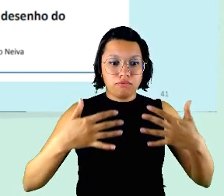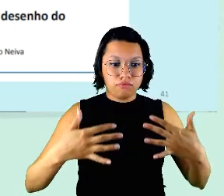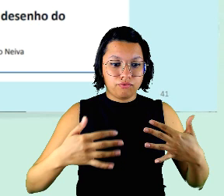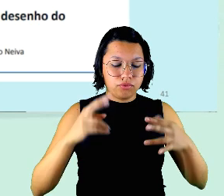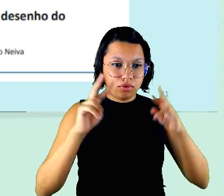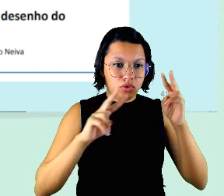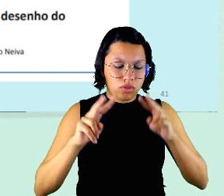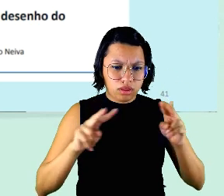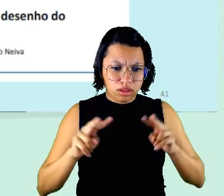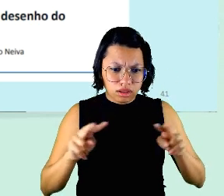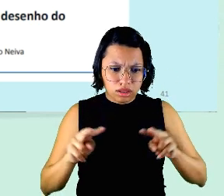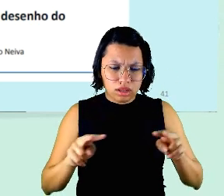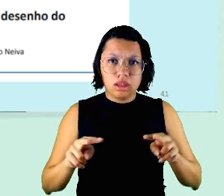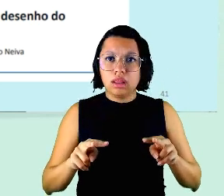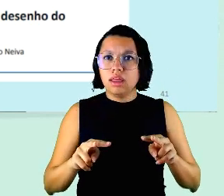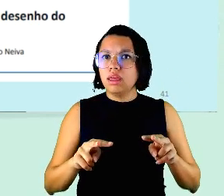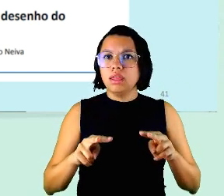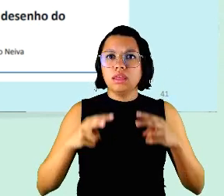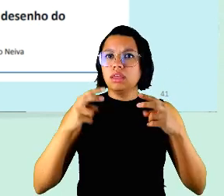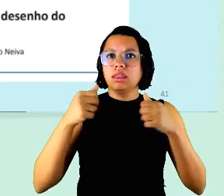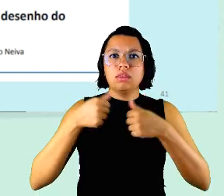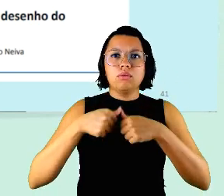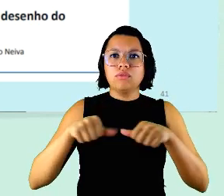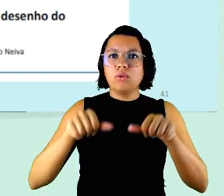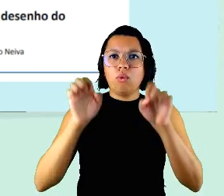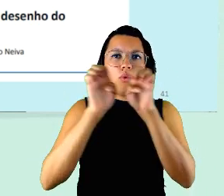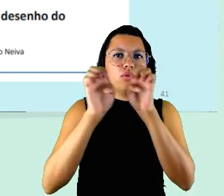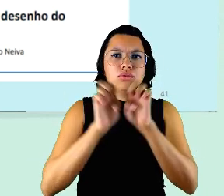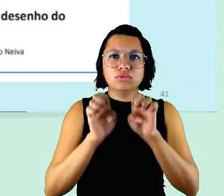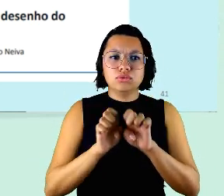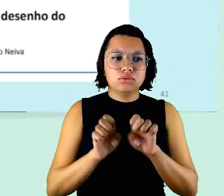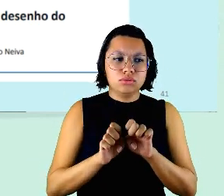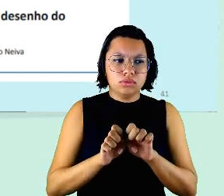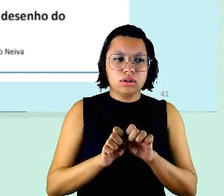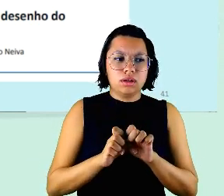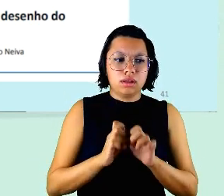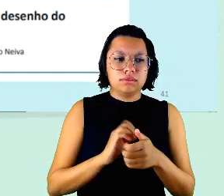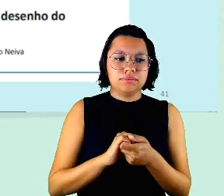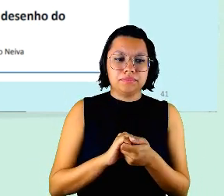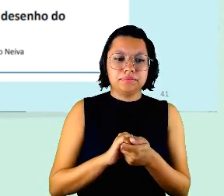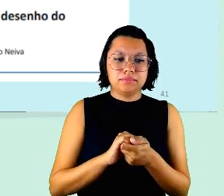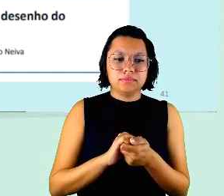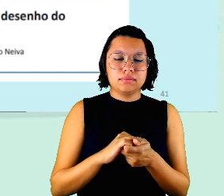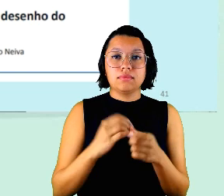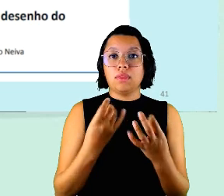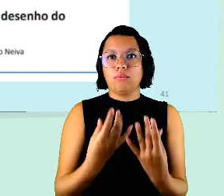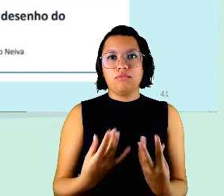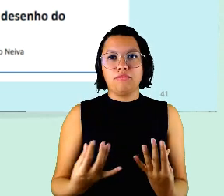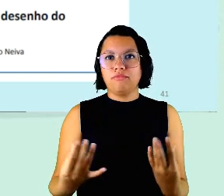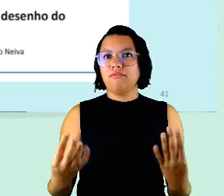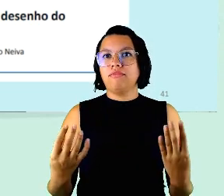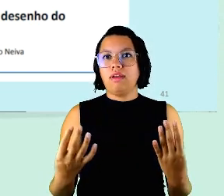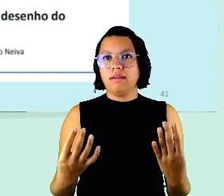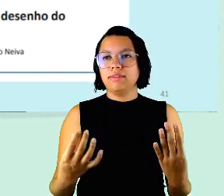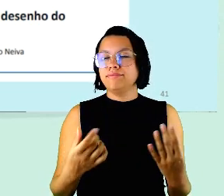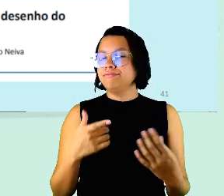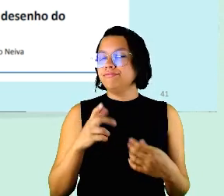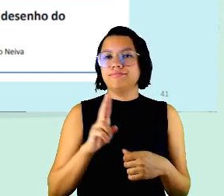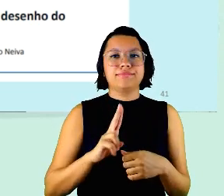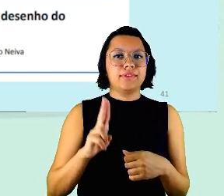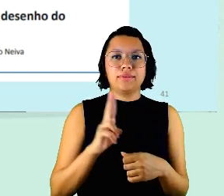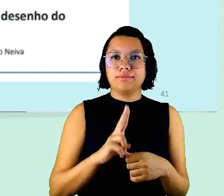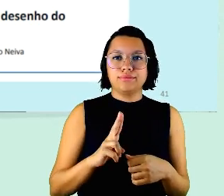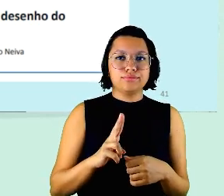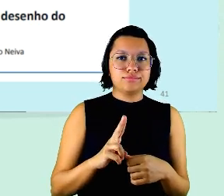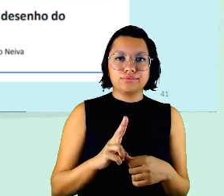que não ficou estruturada quando tem algo então é um inferno não serve para distribuição de